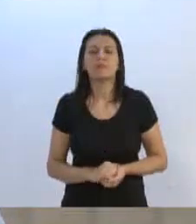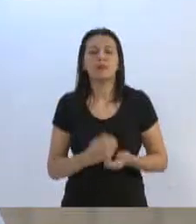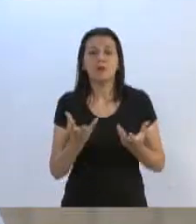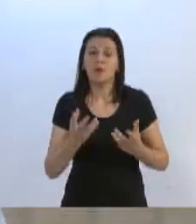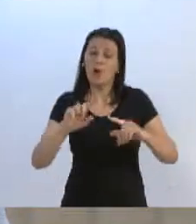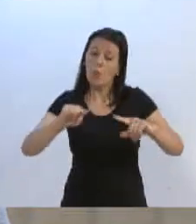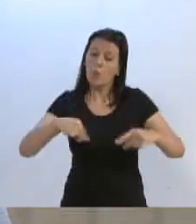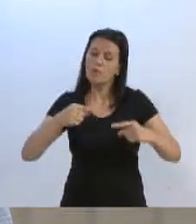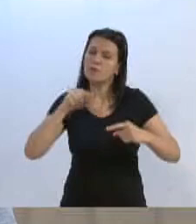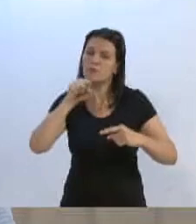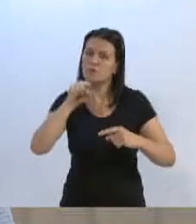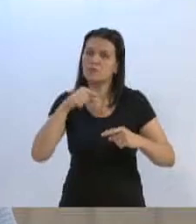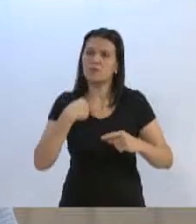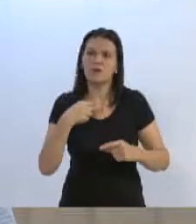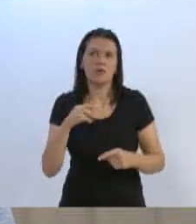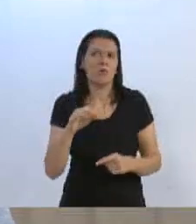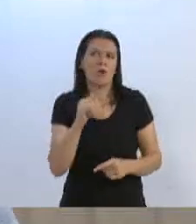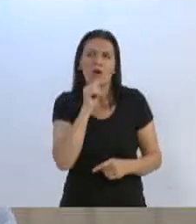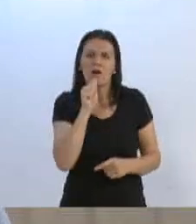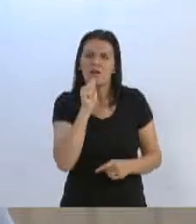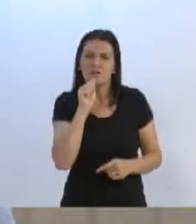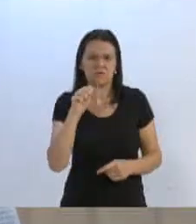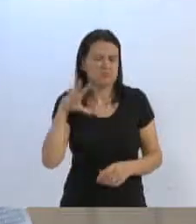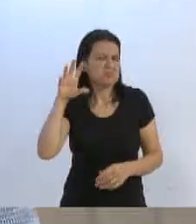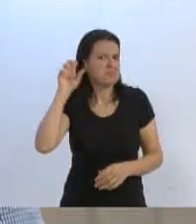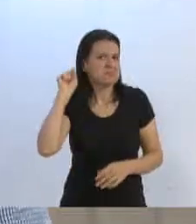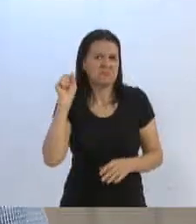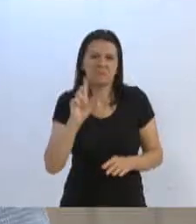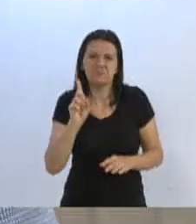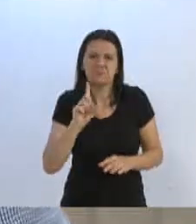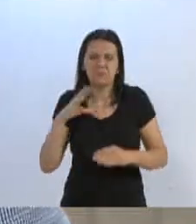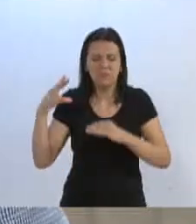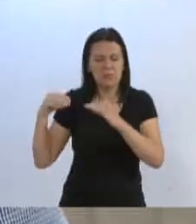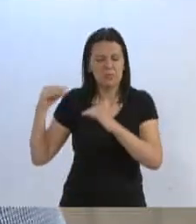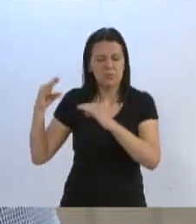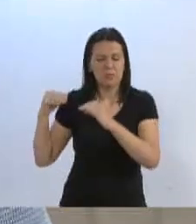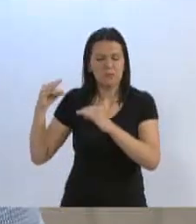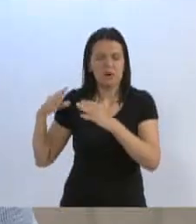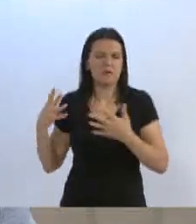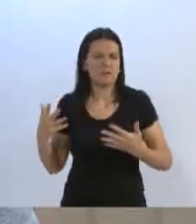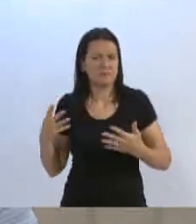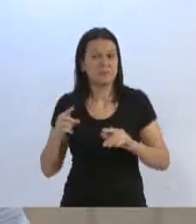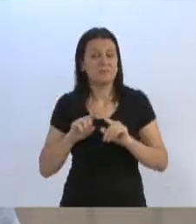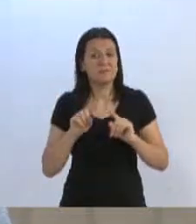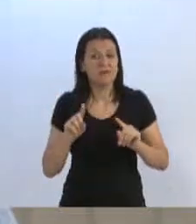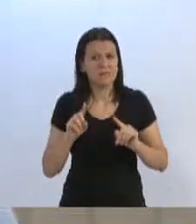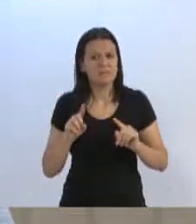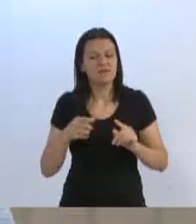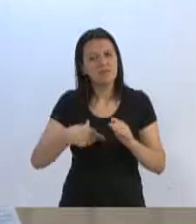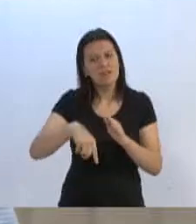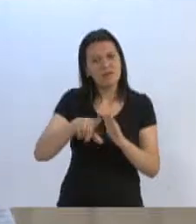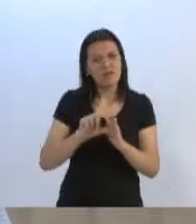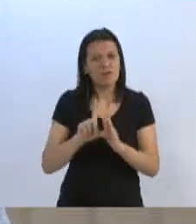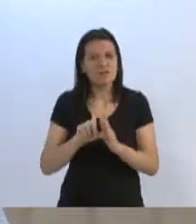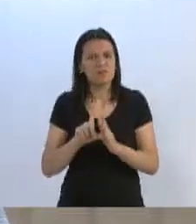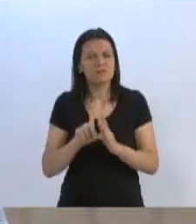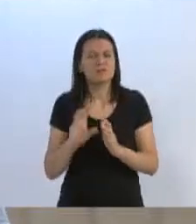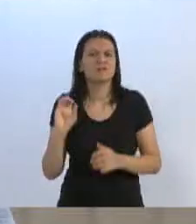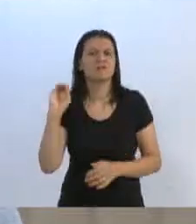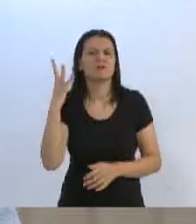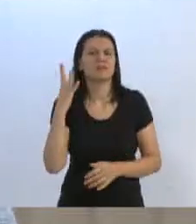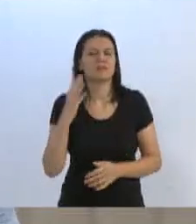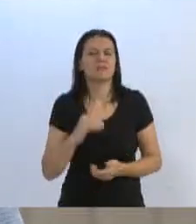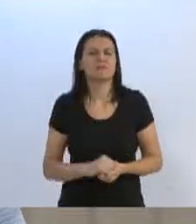contrário do senhor, eu ainda não tive a oportunidade de escutar esse buchicho pelos corredores aqui da casa, mas antes mesmo disso acontecer,